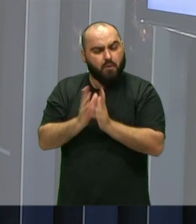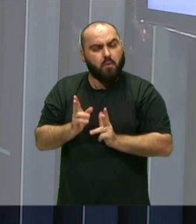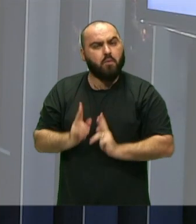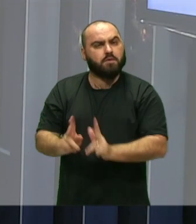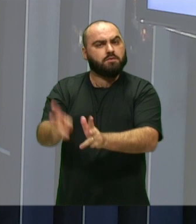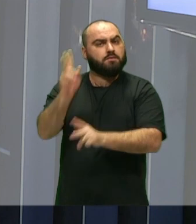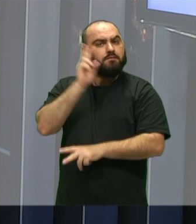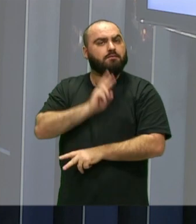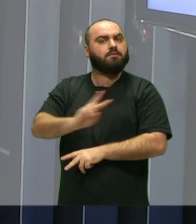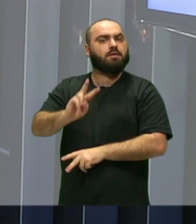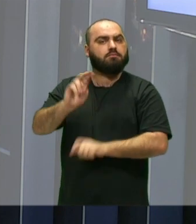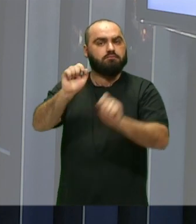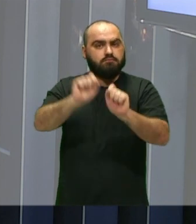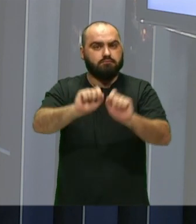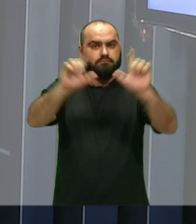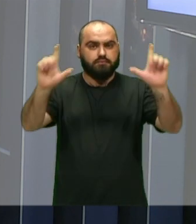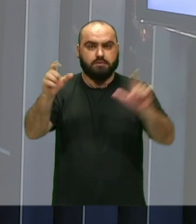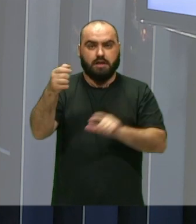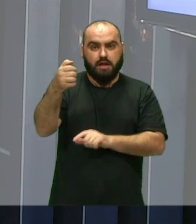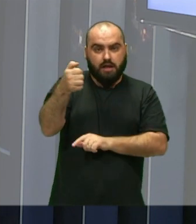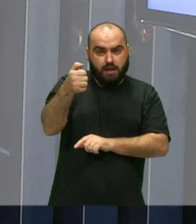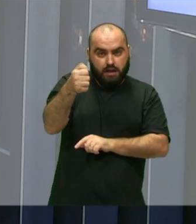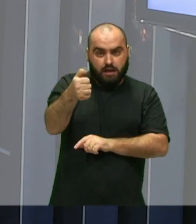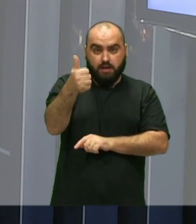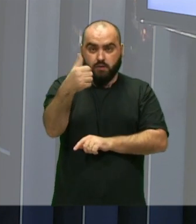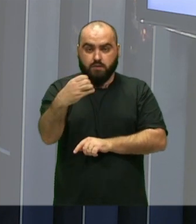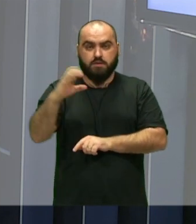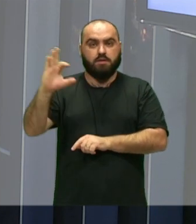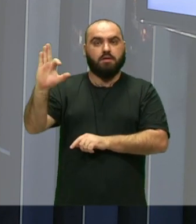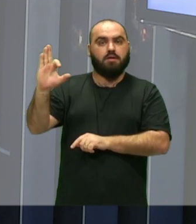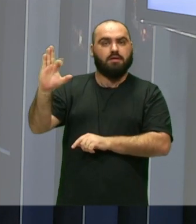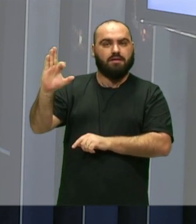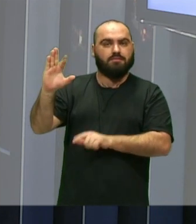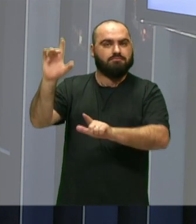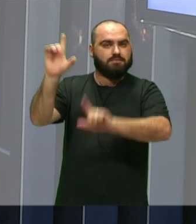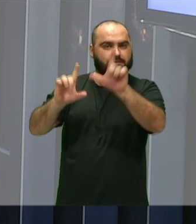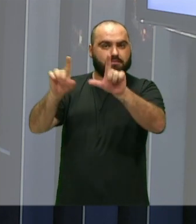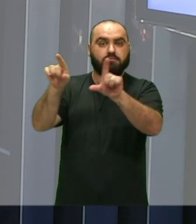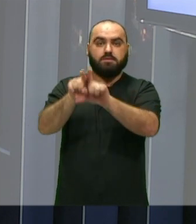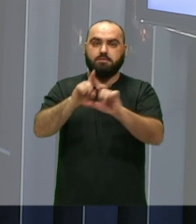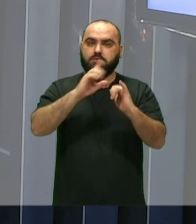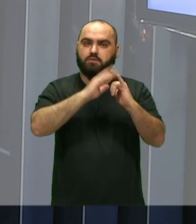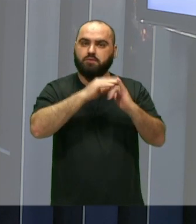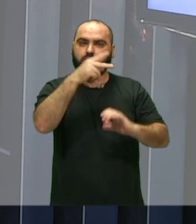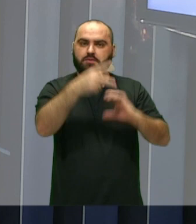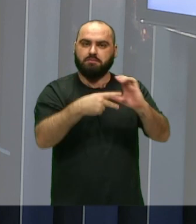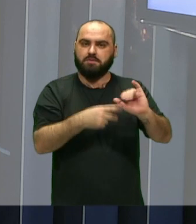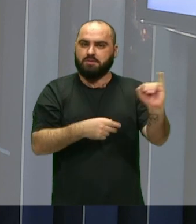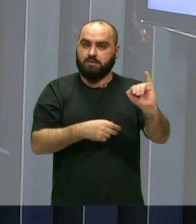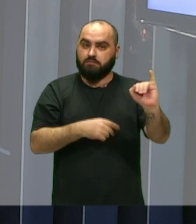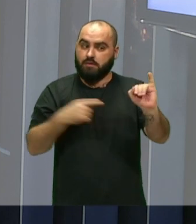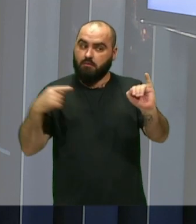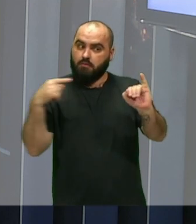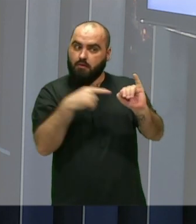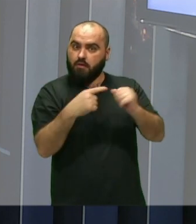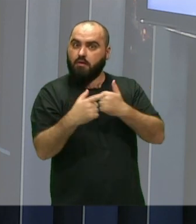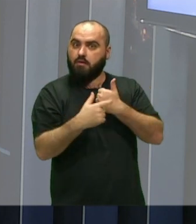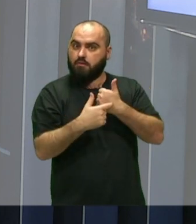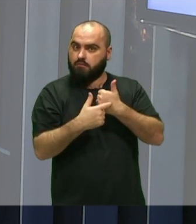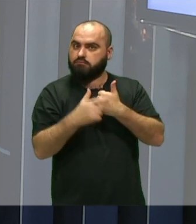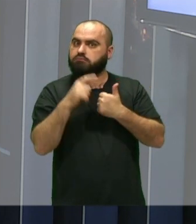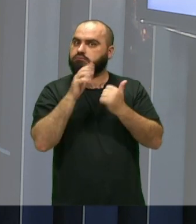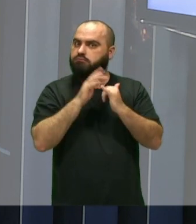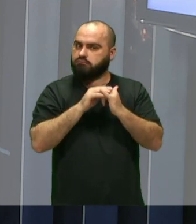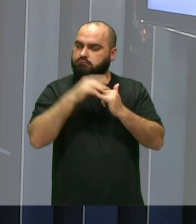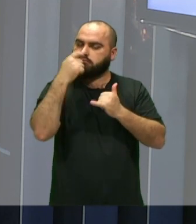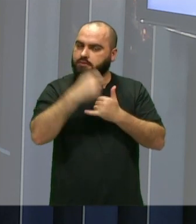programação aqui no canal 14 da Claro TV e também no Youtube da Câmara de Vereadores de Itajaí lá no Youtube não se esqueça tá